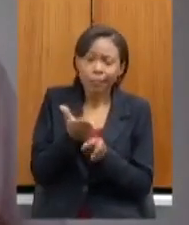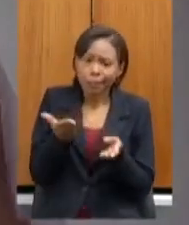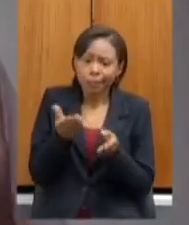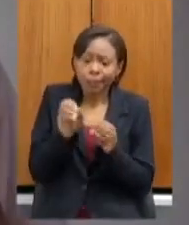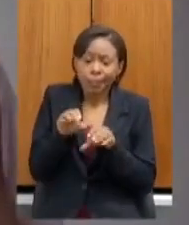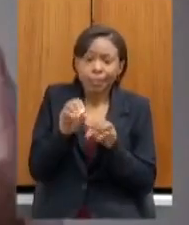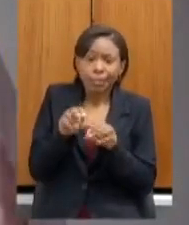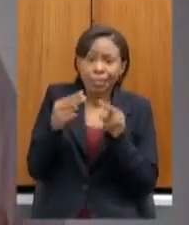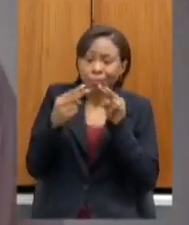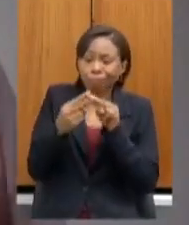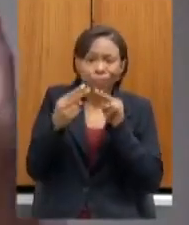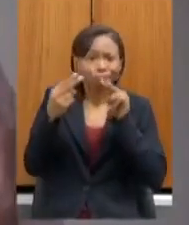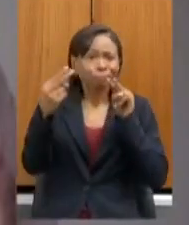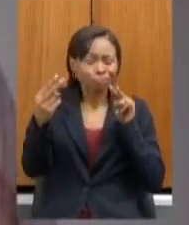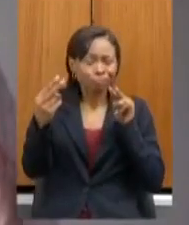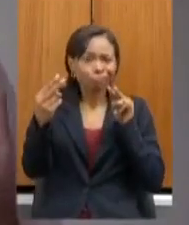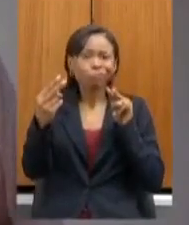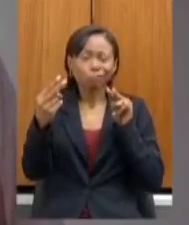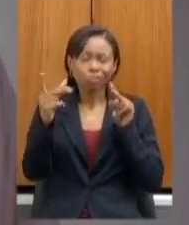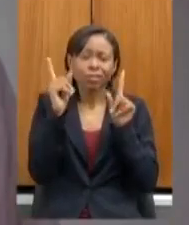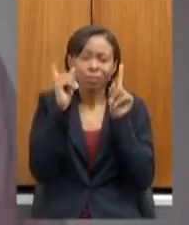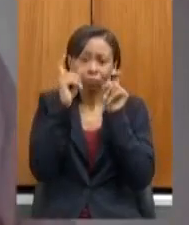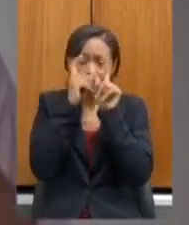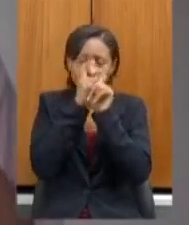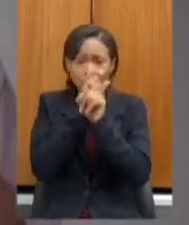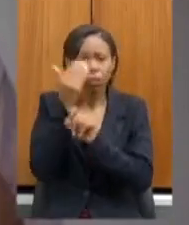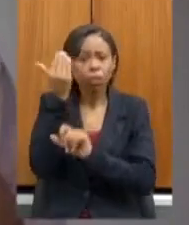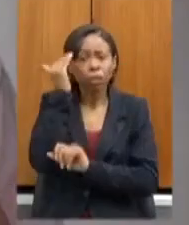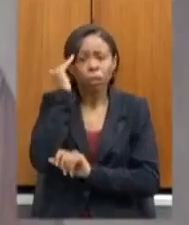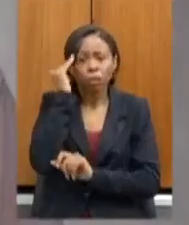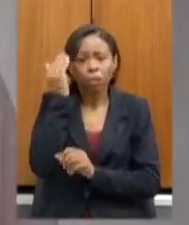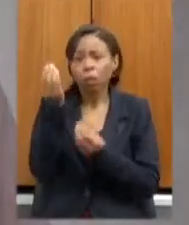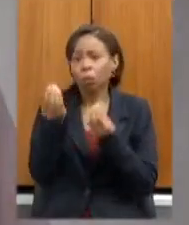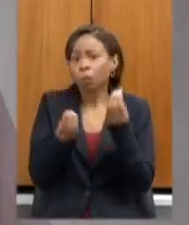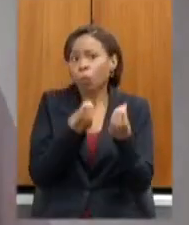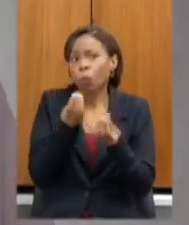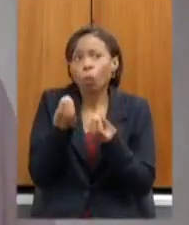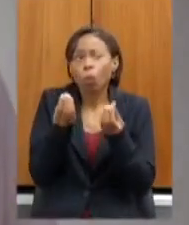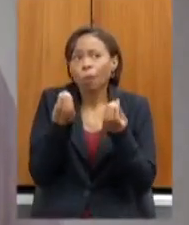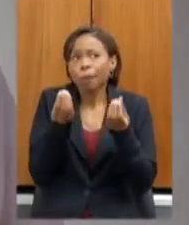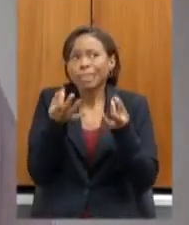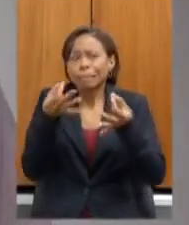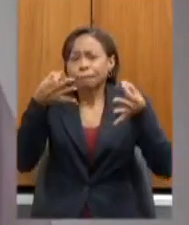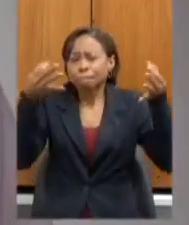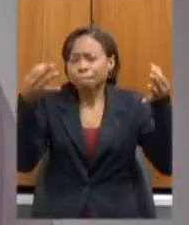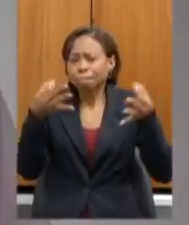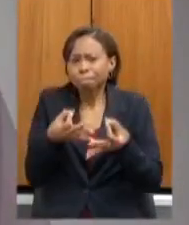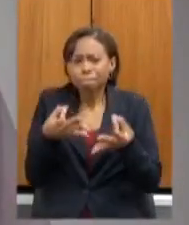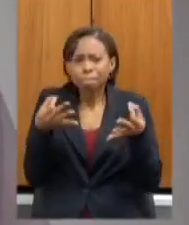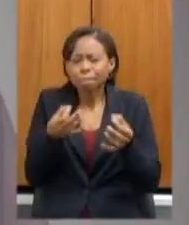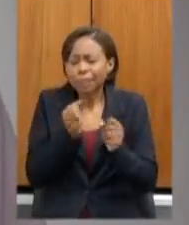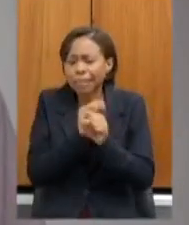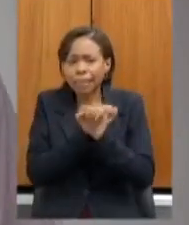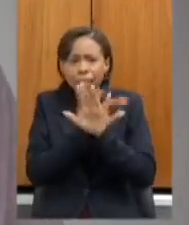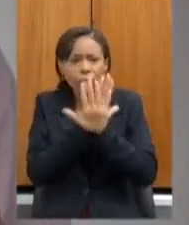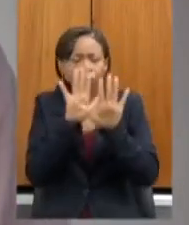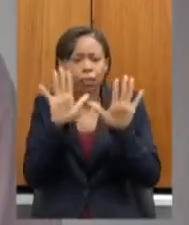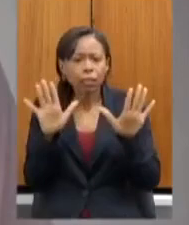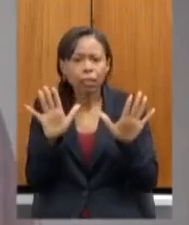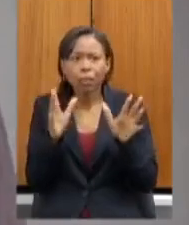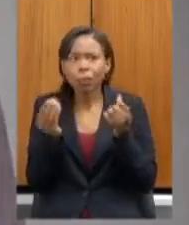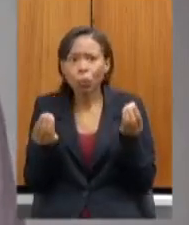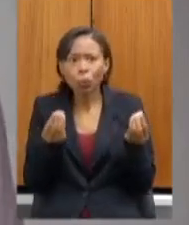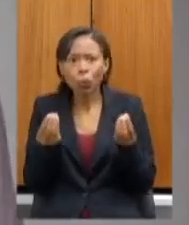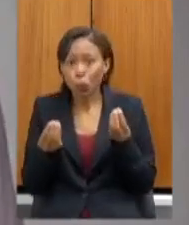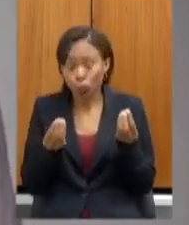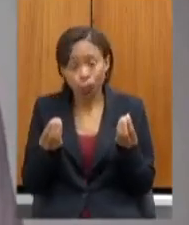a dificuldade é conseguir compreender e desenhar bem com essas entidades um combo